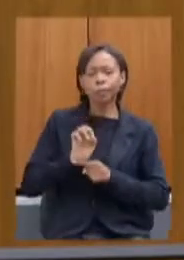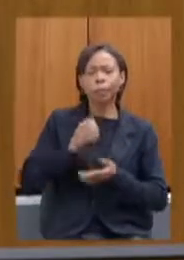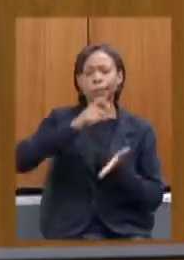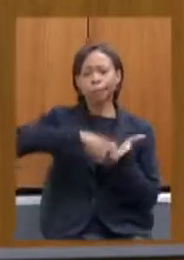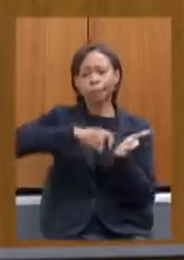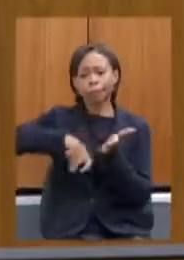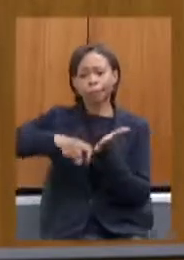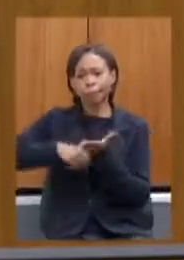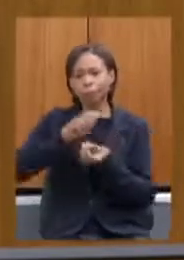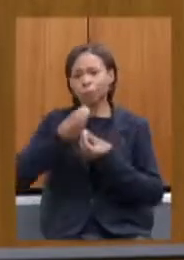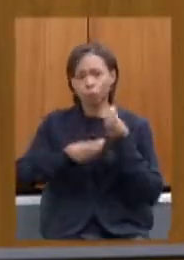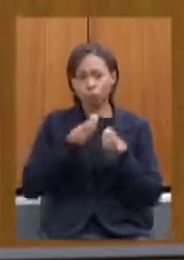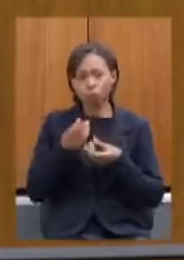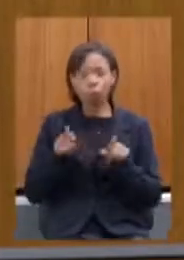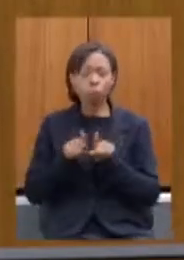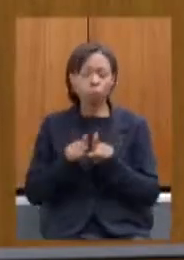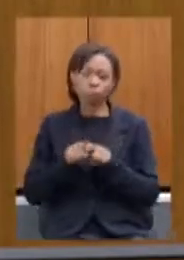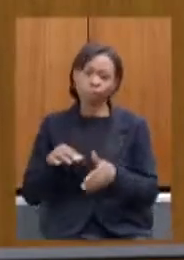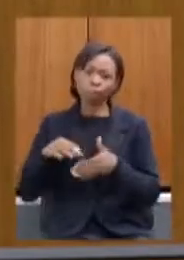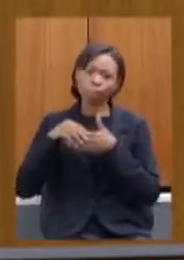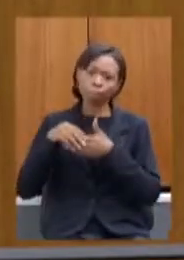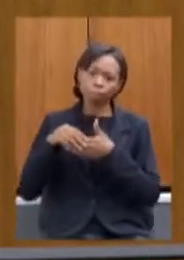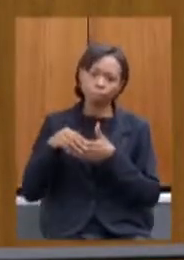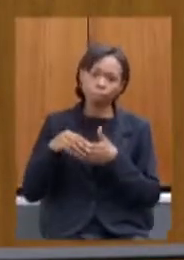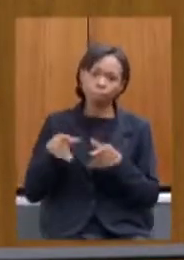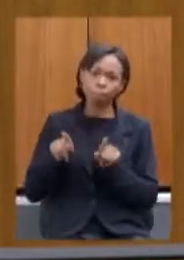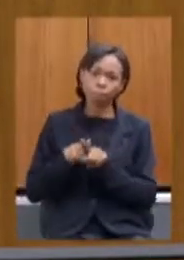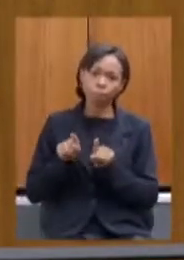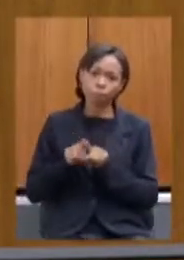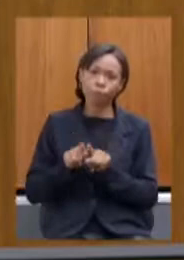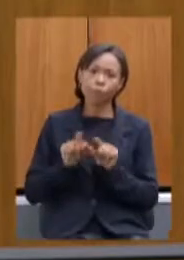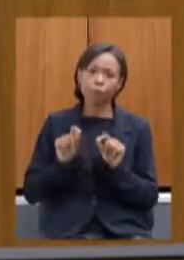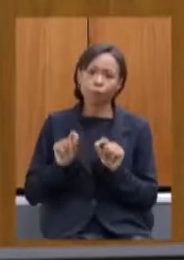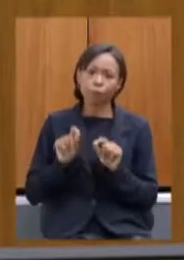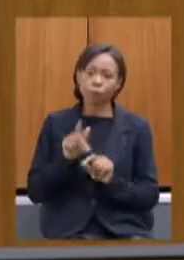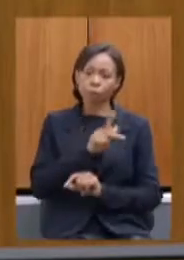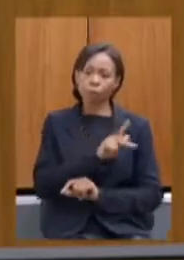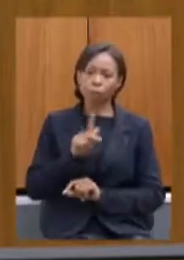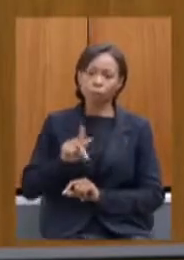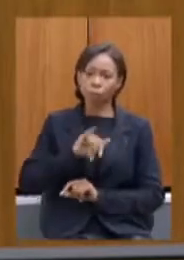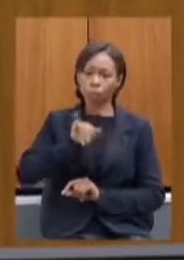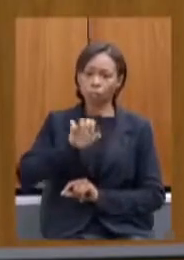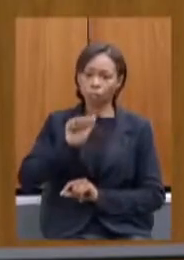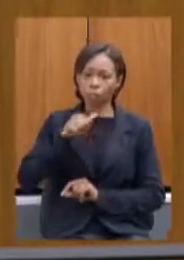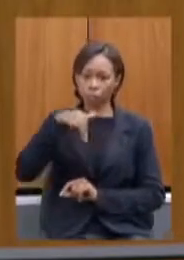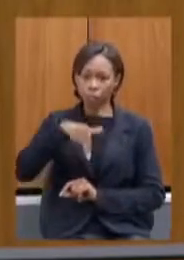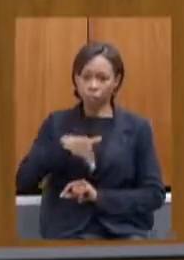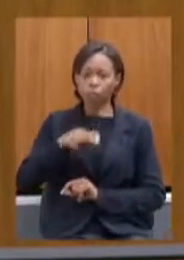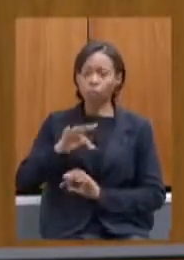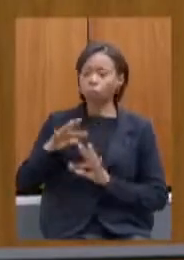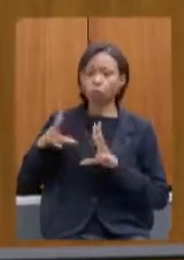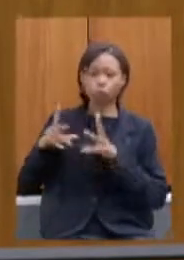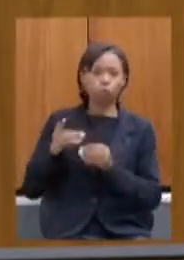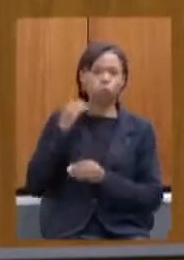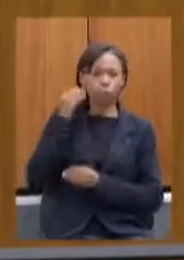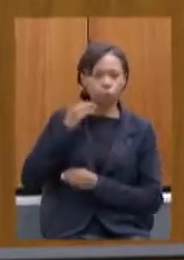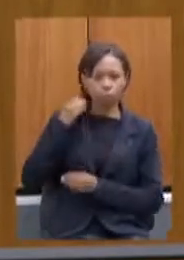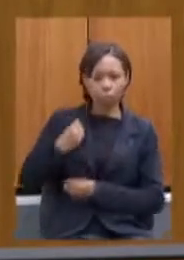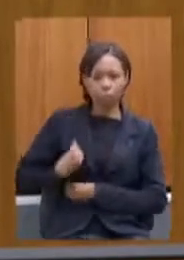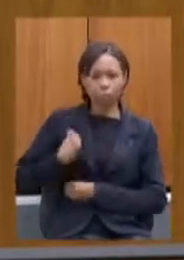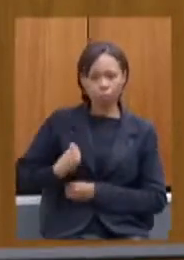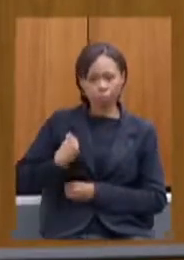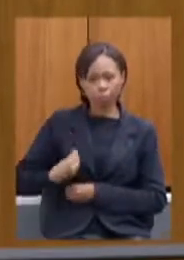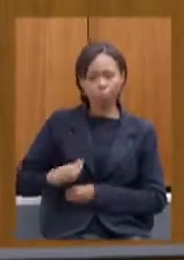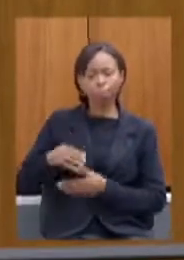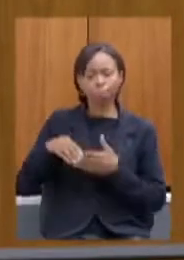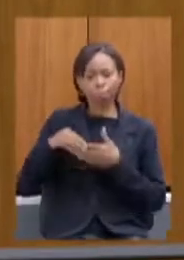aproveito para cumprimentar também através do nosso presidente doutor Jean Freire a todos os deputados presentes